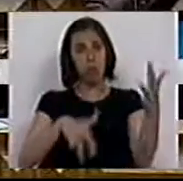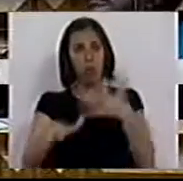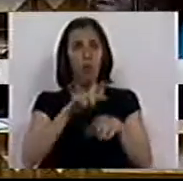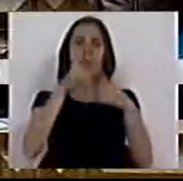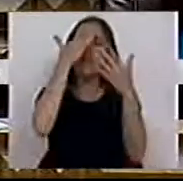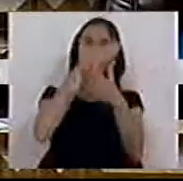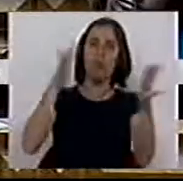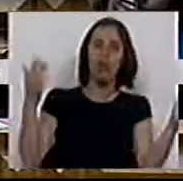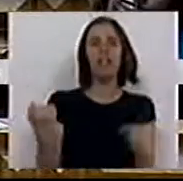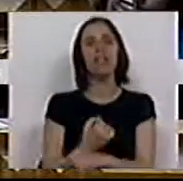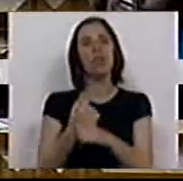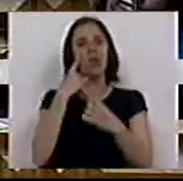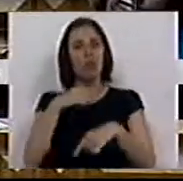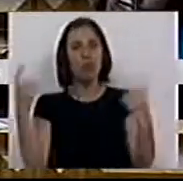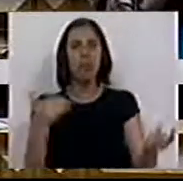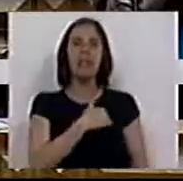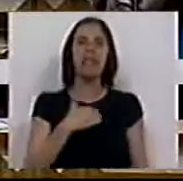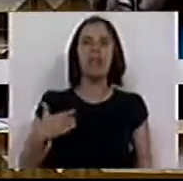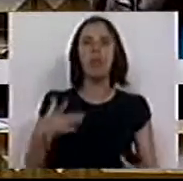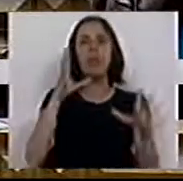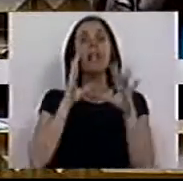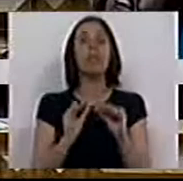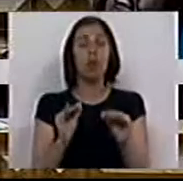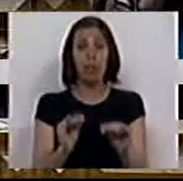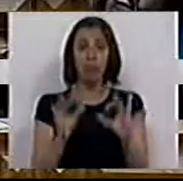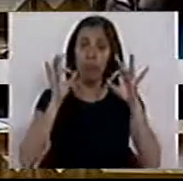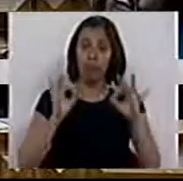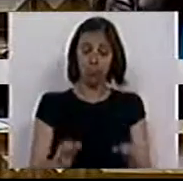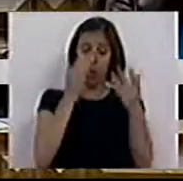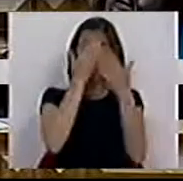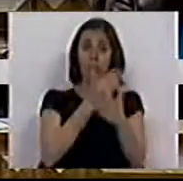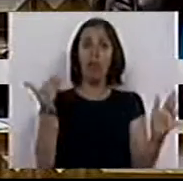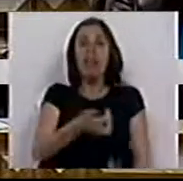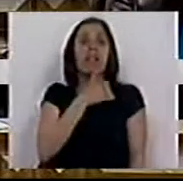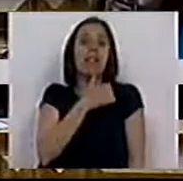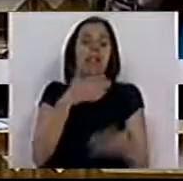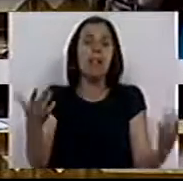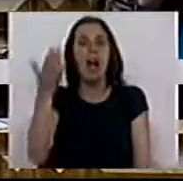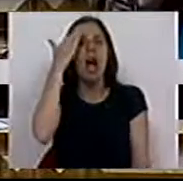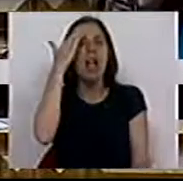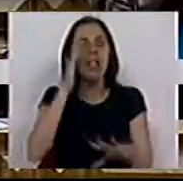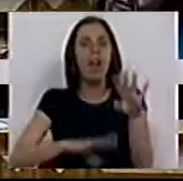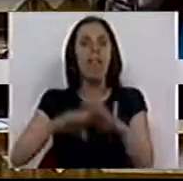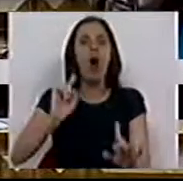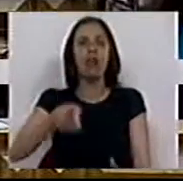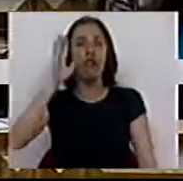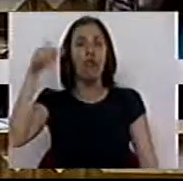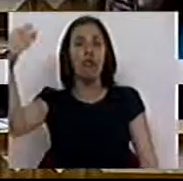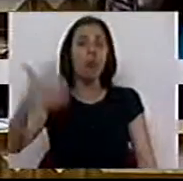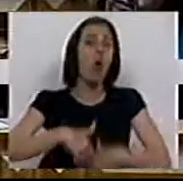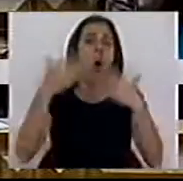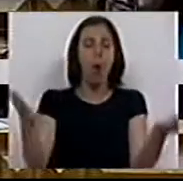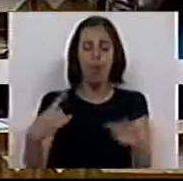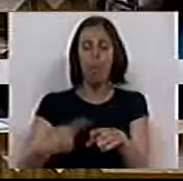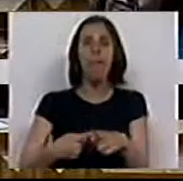democráticos, serviços públicos, saúde, educação, aquilo que a própria democracia decidir e entender fazer no futuro, ou